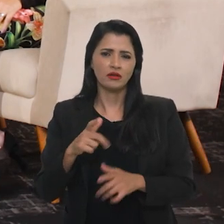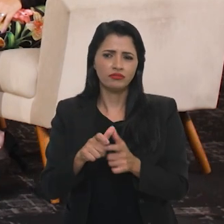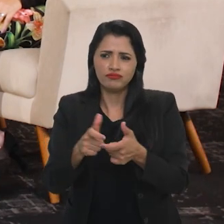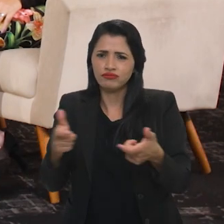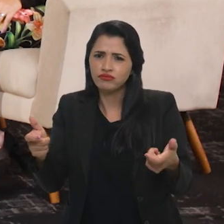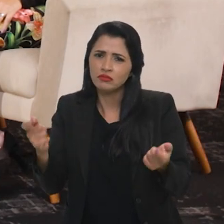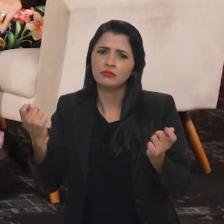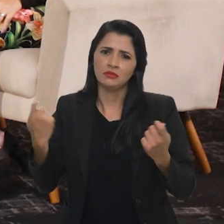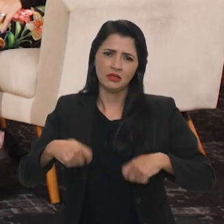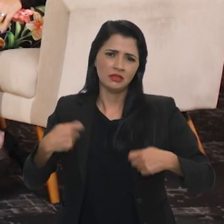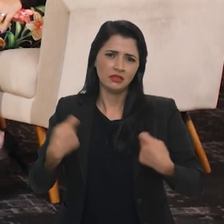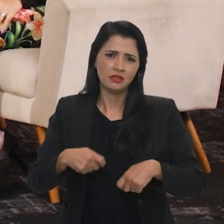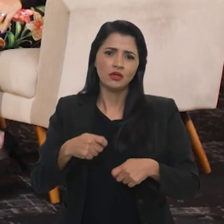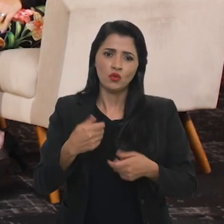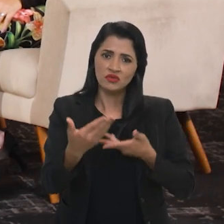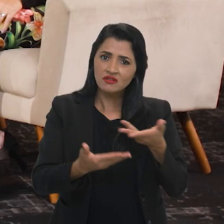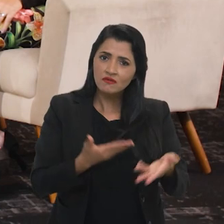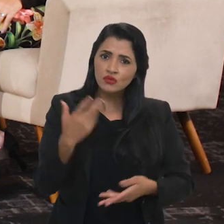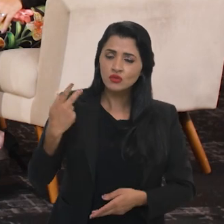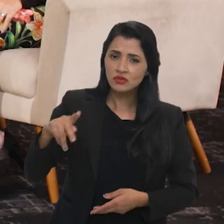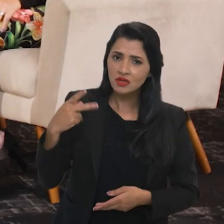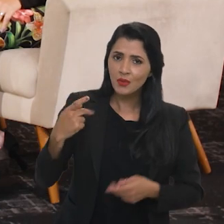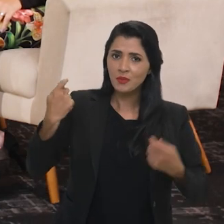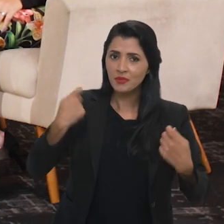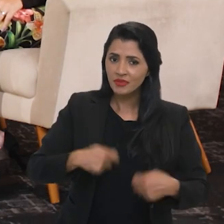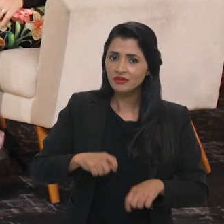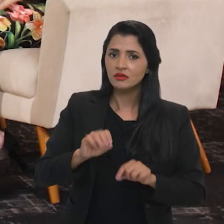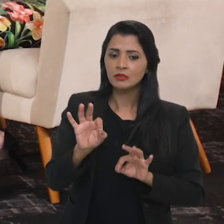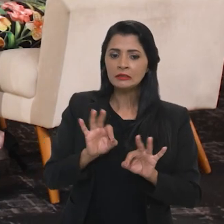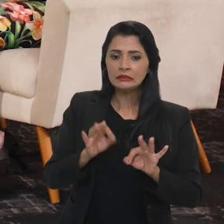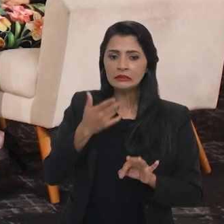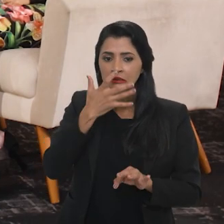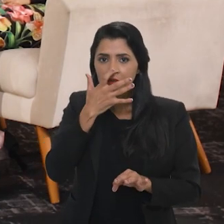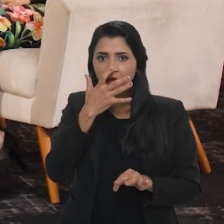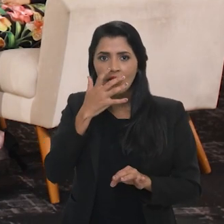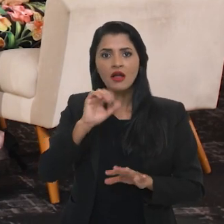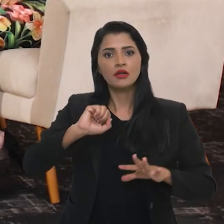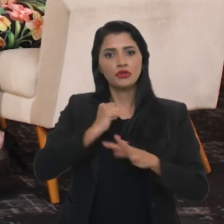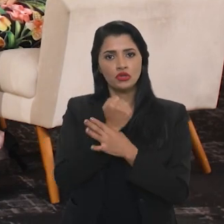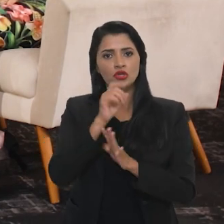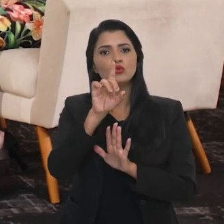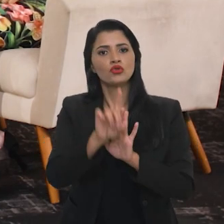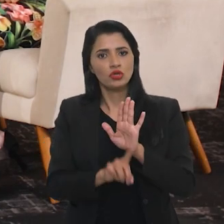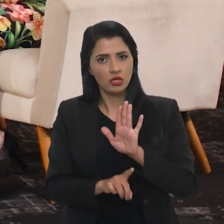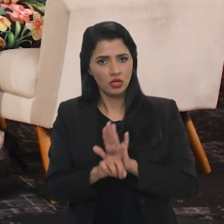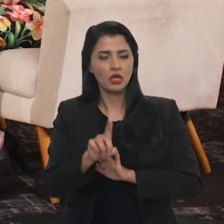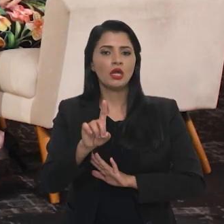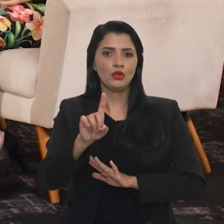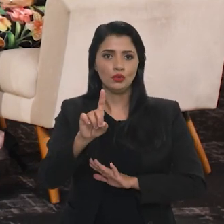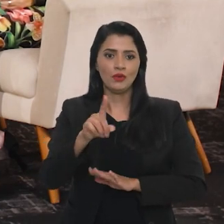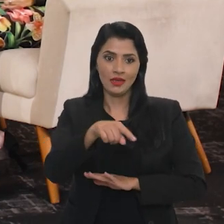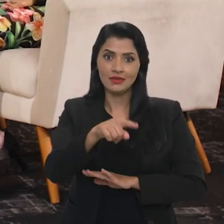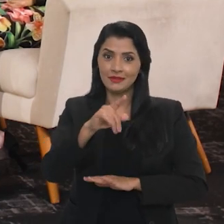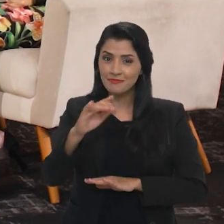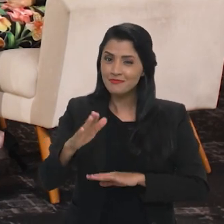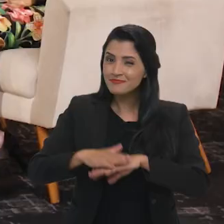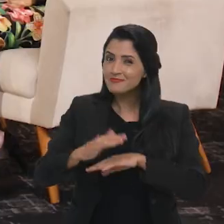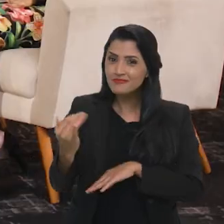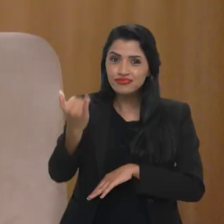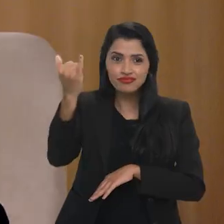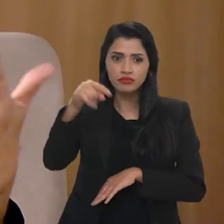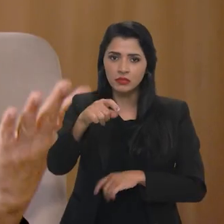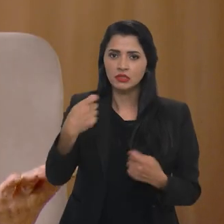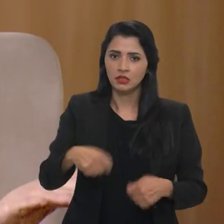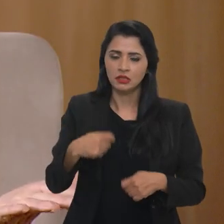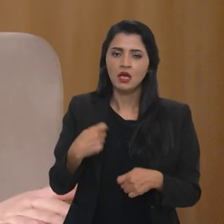corporações, que no âmbito dos seus serviços, né, tem que zelar pela garantia de direitos, de modo geral, em especial esses direitos fundamentais,